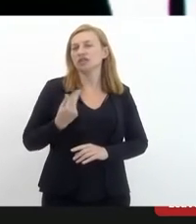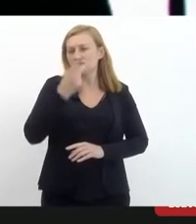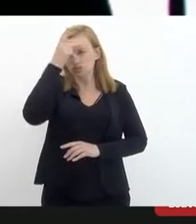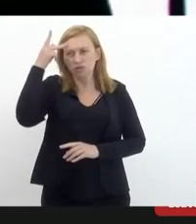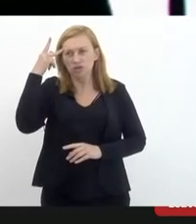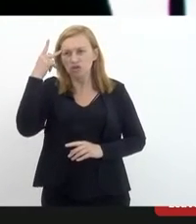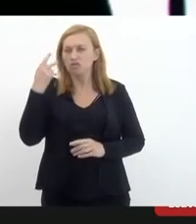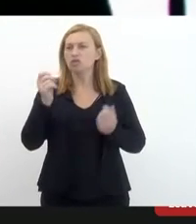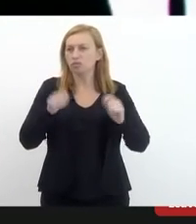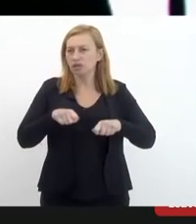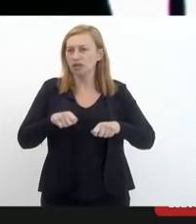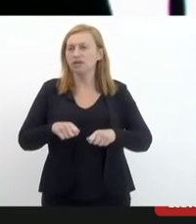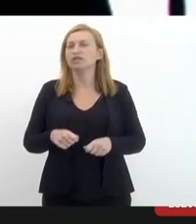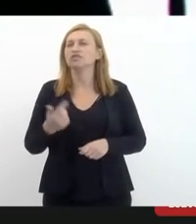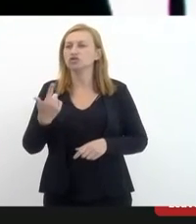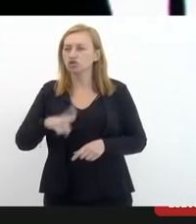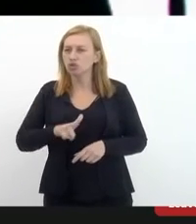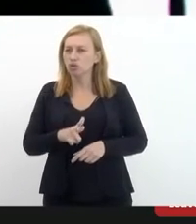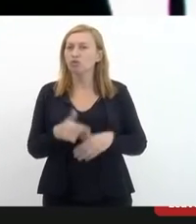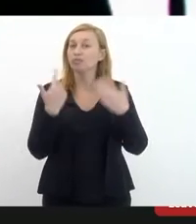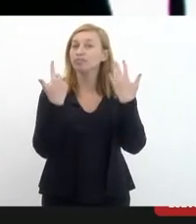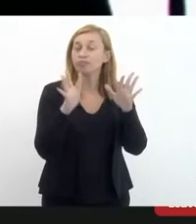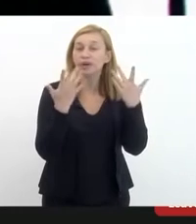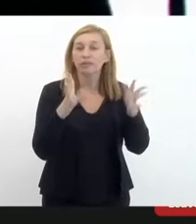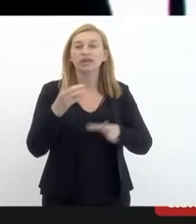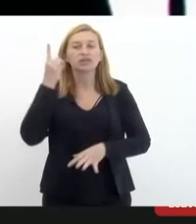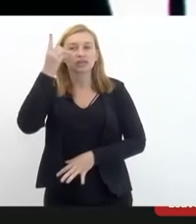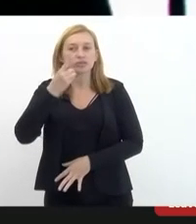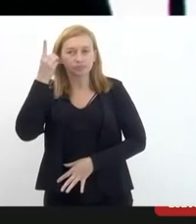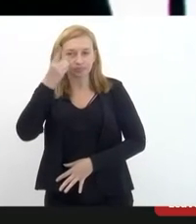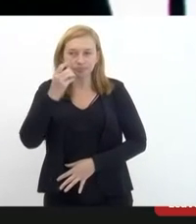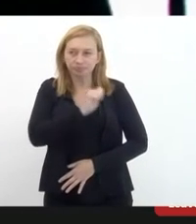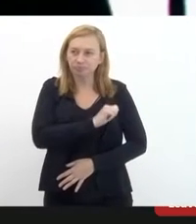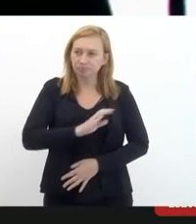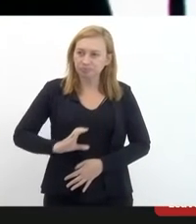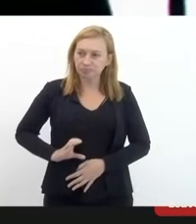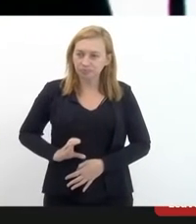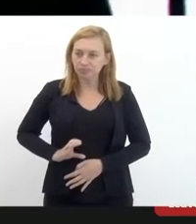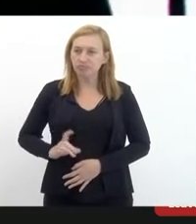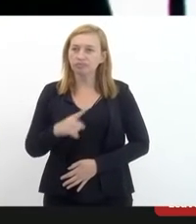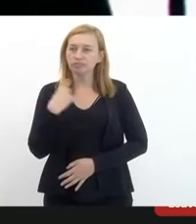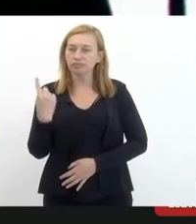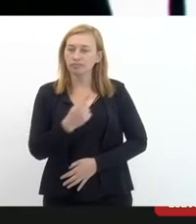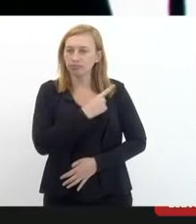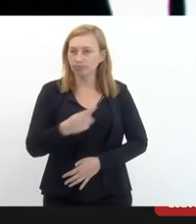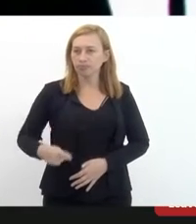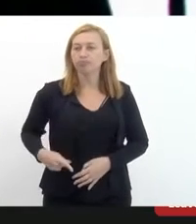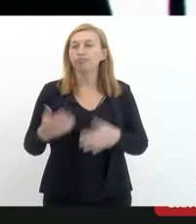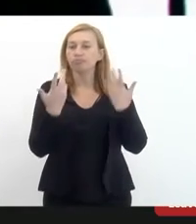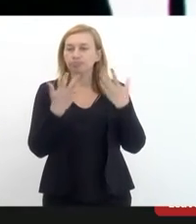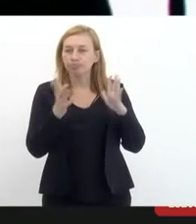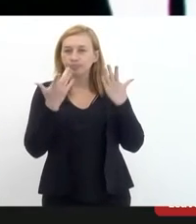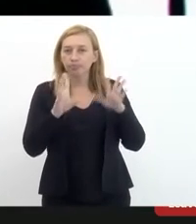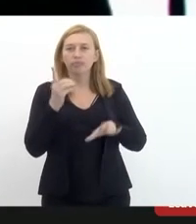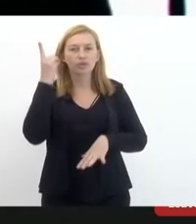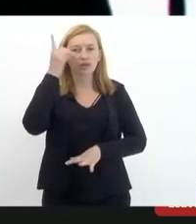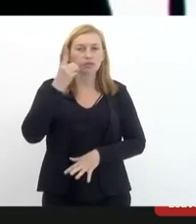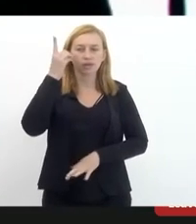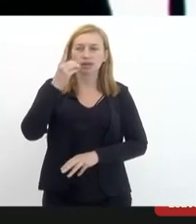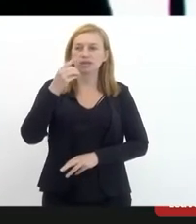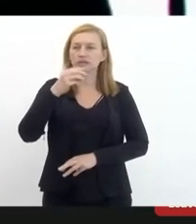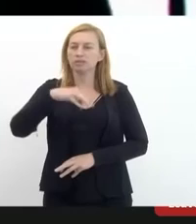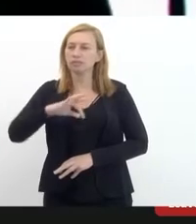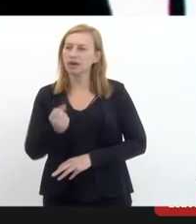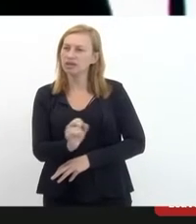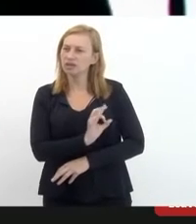pessoas no que for possível. Mais uma vez, parabéns ao deputado André Siciliano, ao nosso presidente, parabéns deputada Marta Rocha,